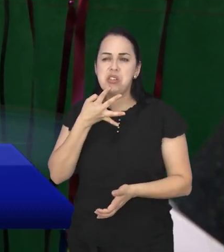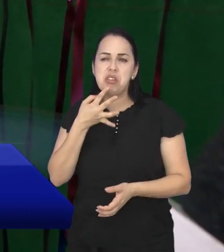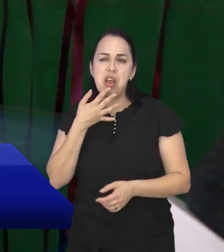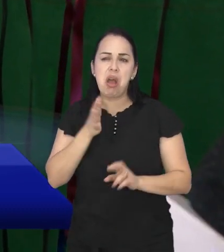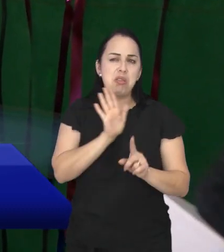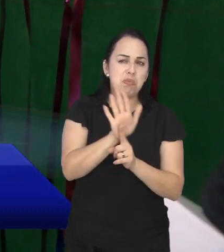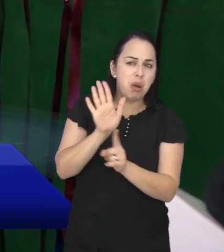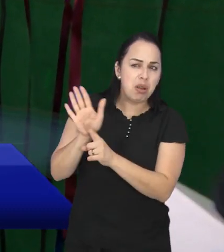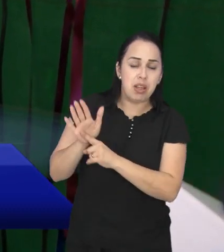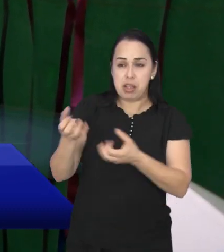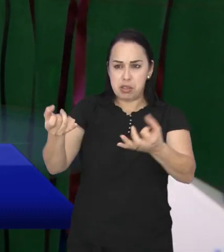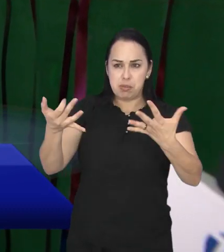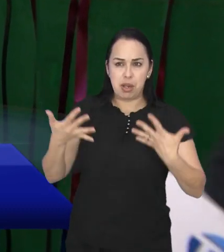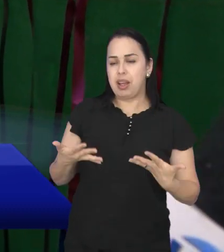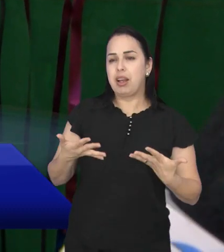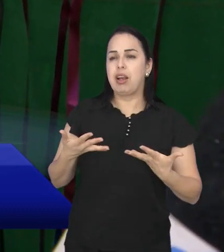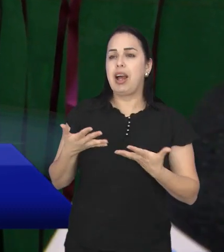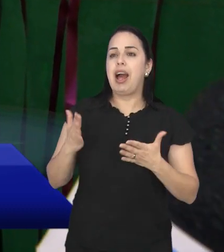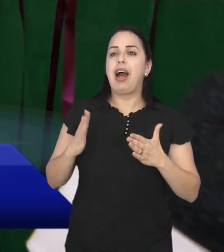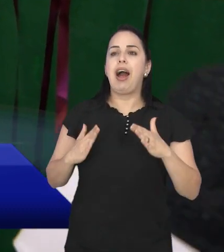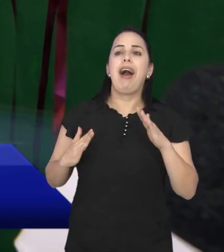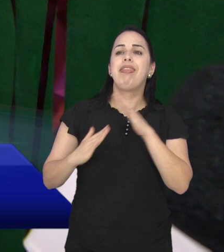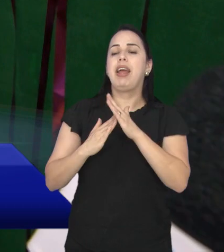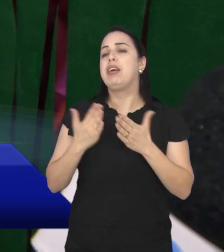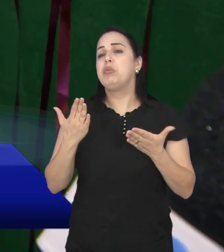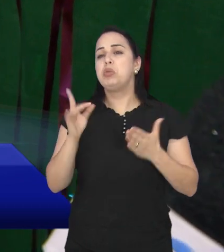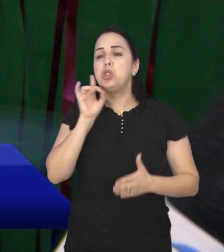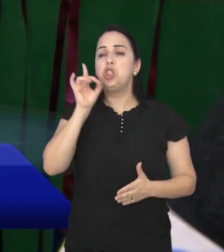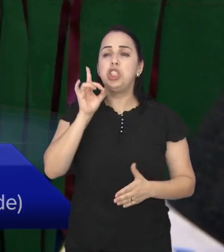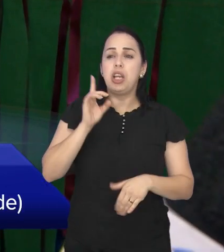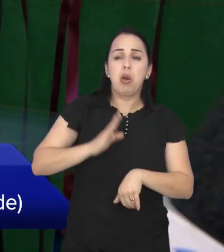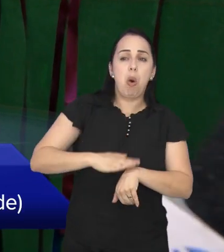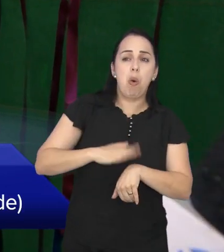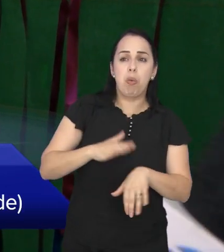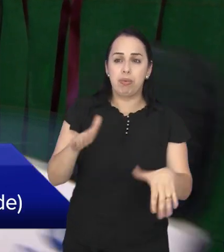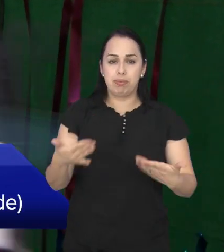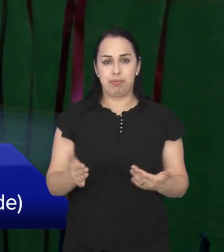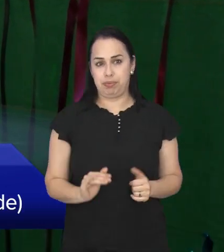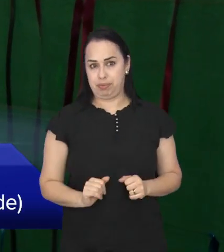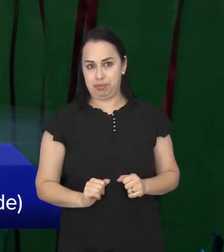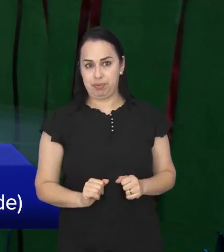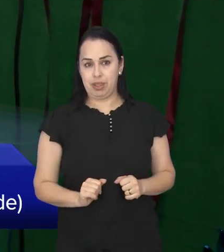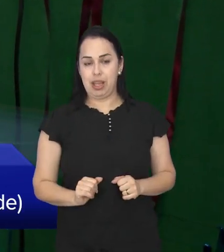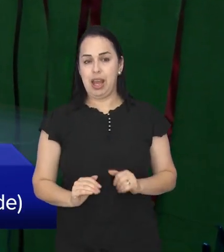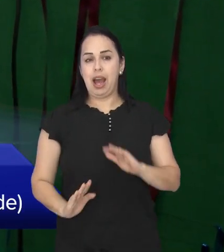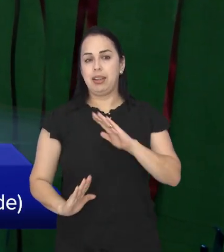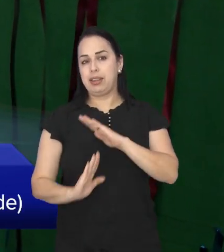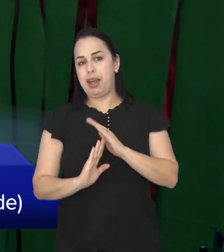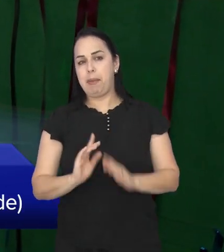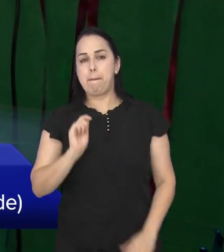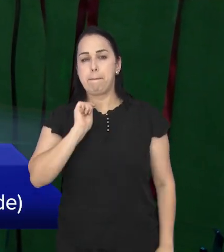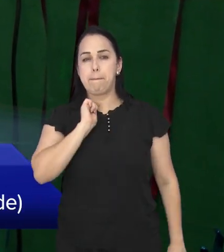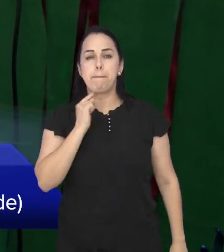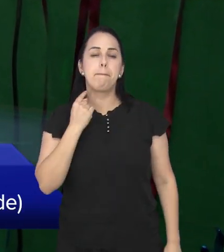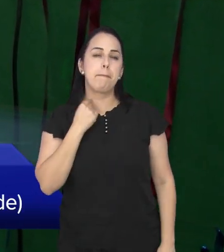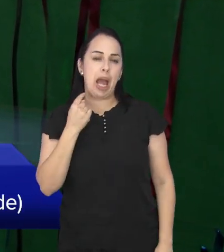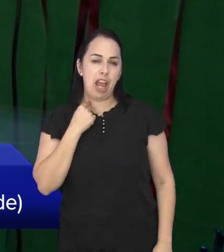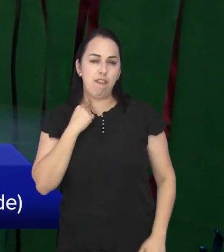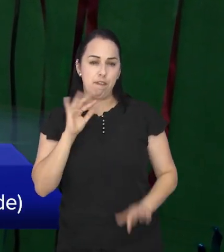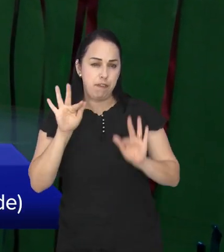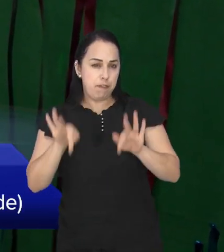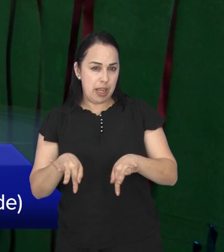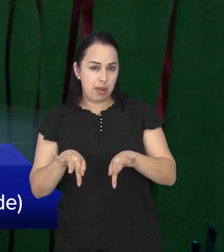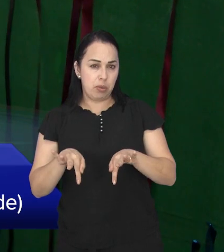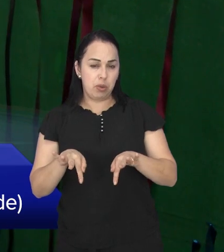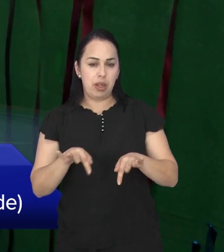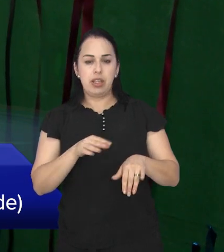conhecer a exposição, vir até aqui, explica pra gente, né, até quando ela vai ficar, quais são os horários? Ela fica até o final de maio e